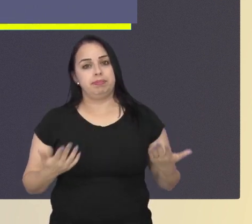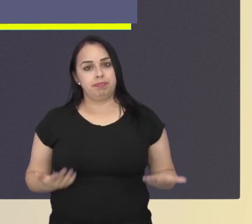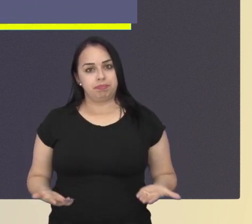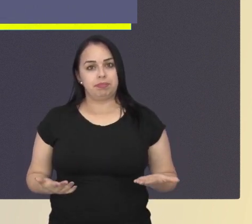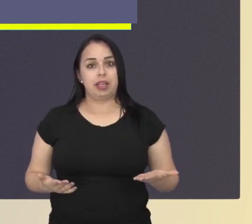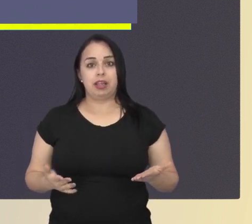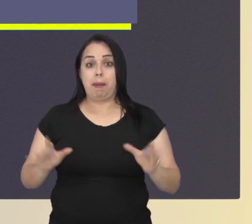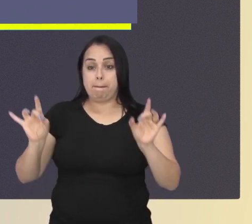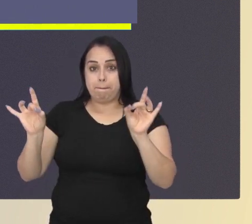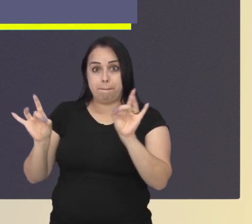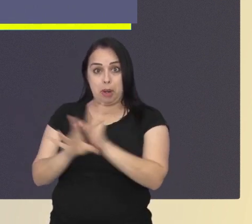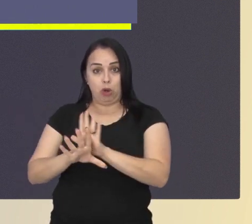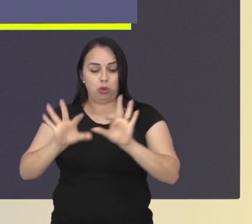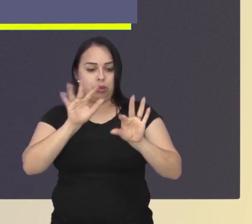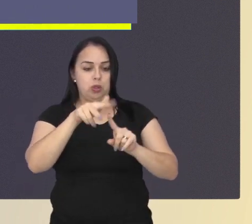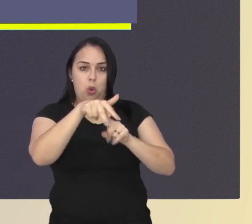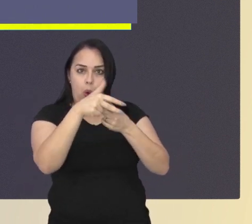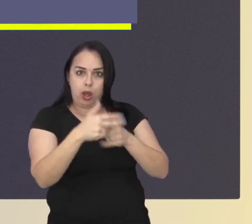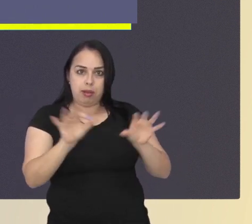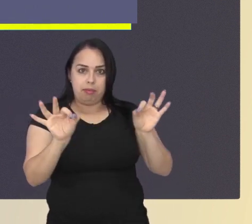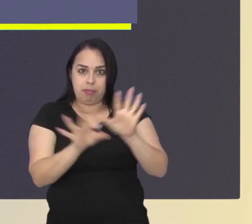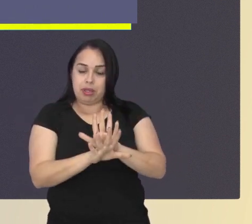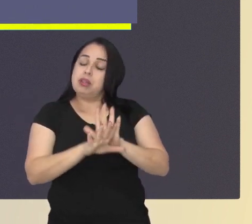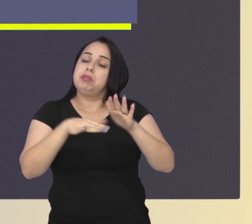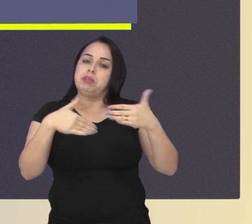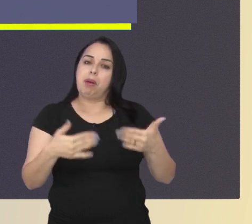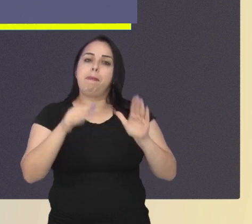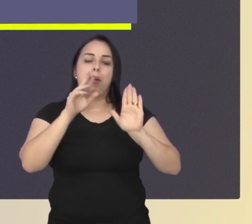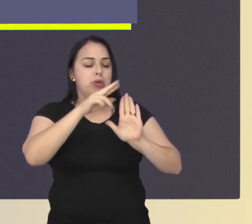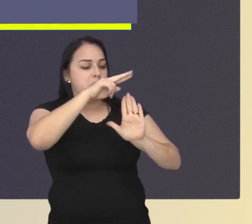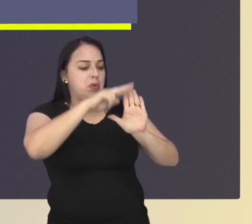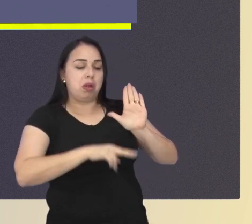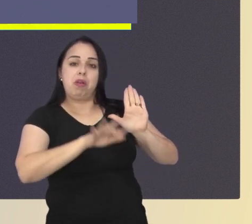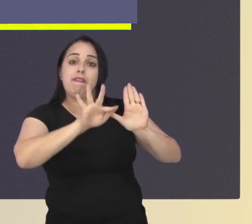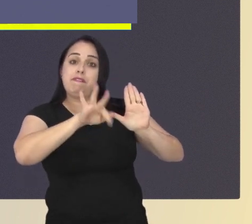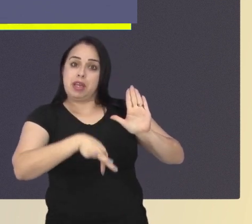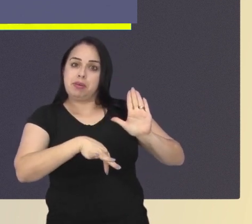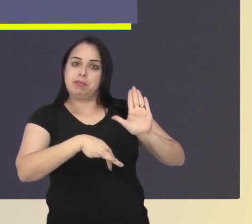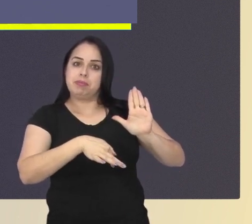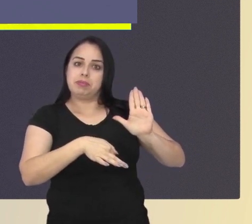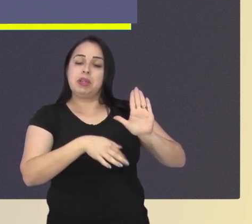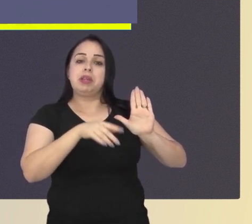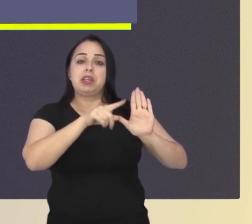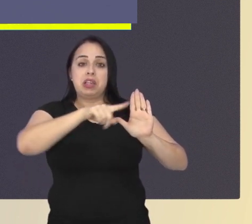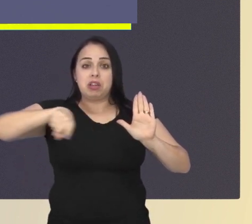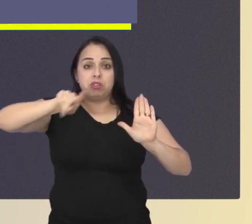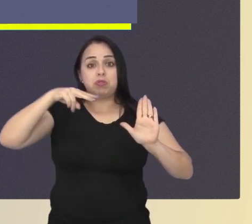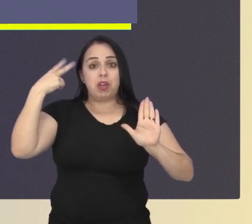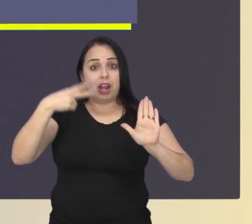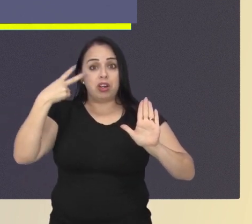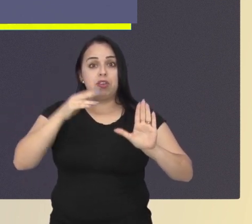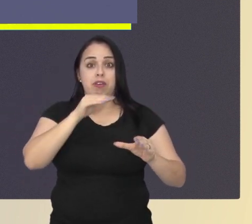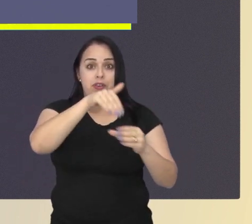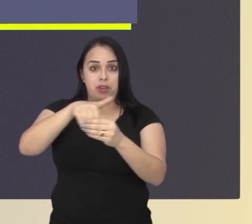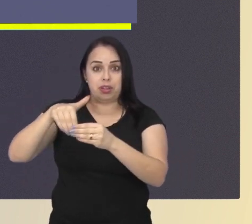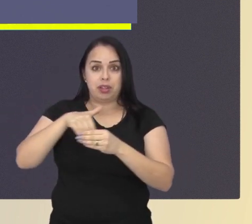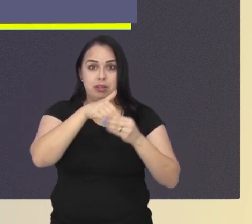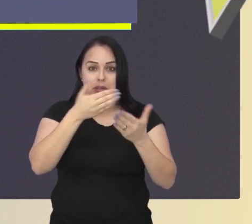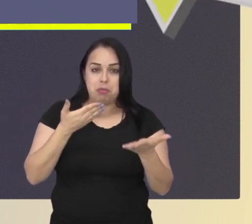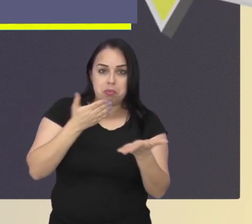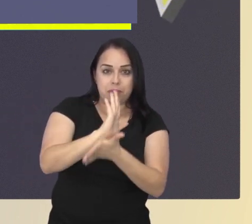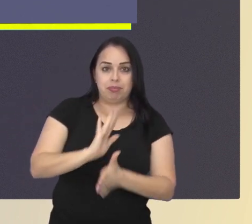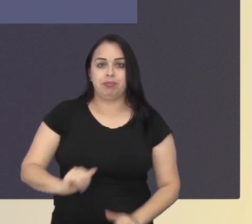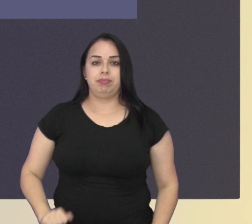contradições. Feitas as correções, está pronta a redação final do projeto, que deve ser votado em